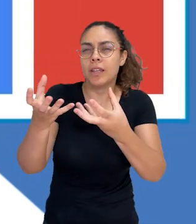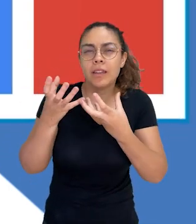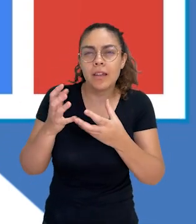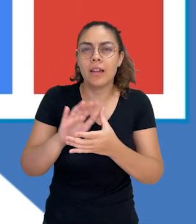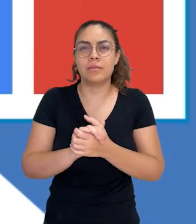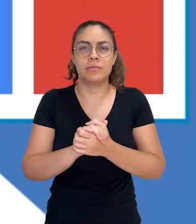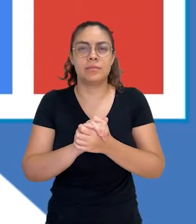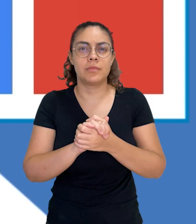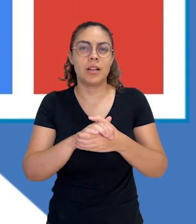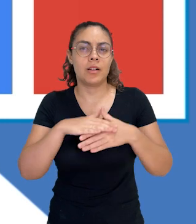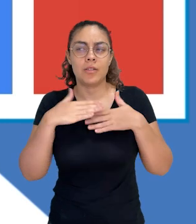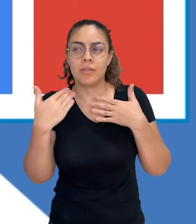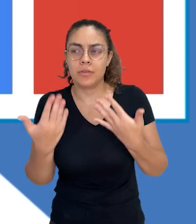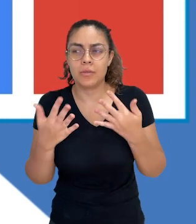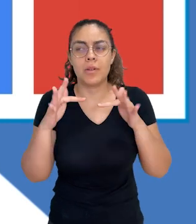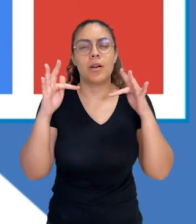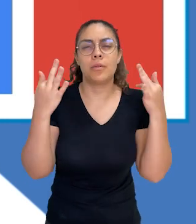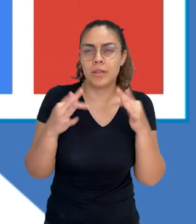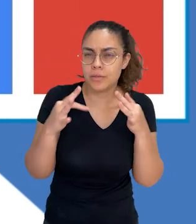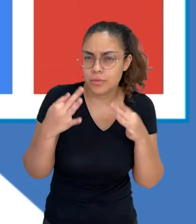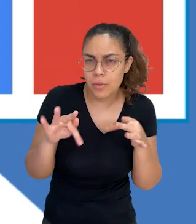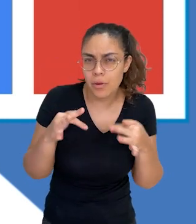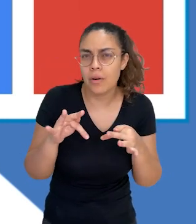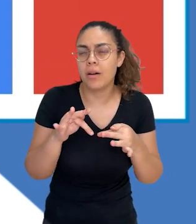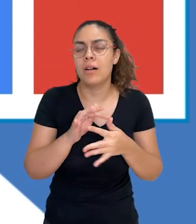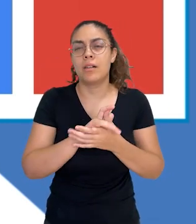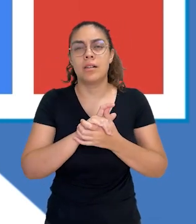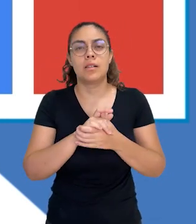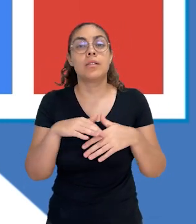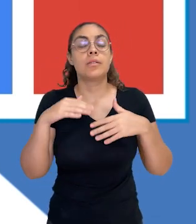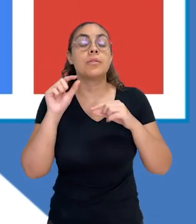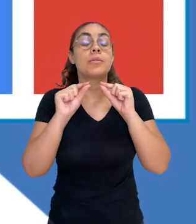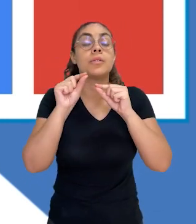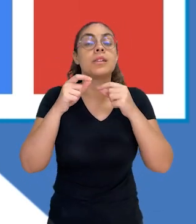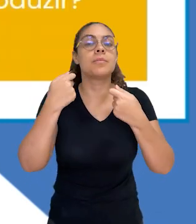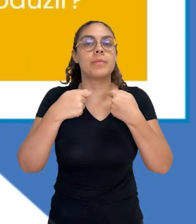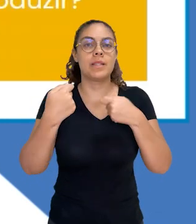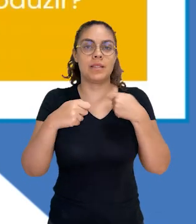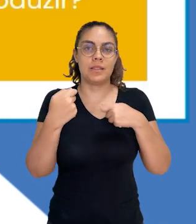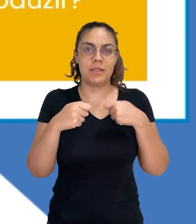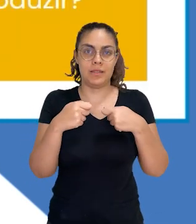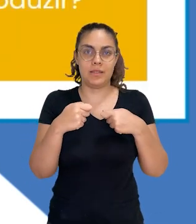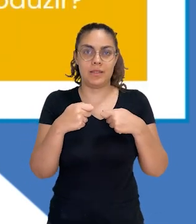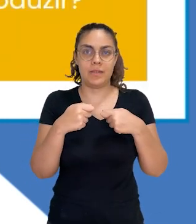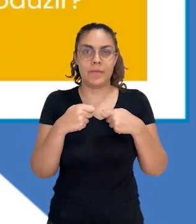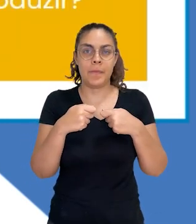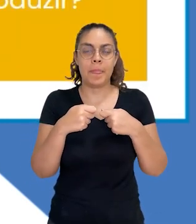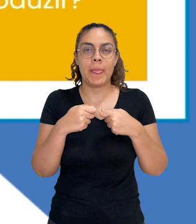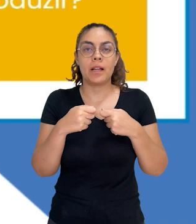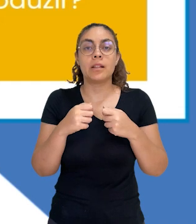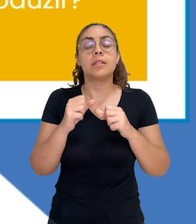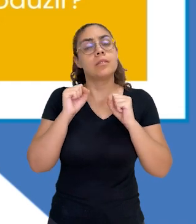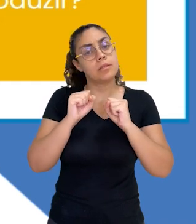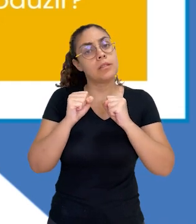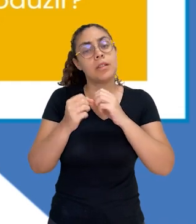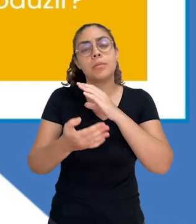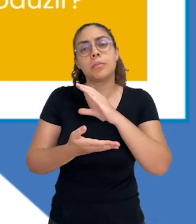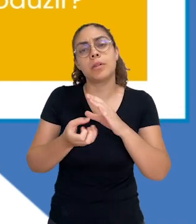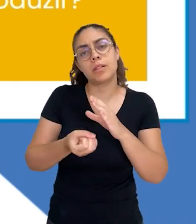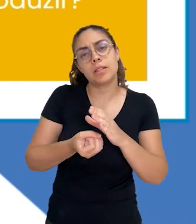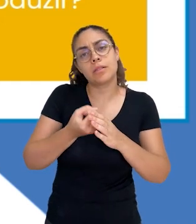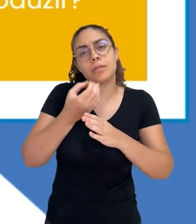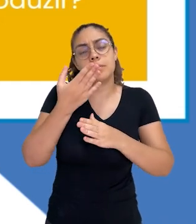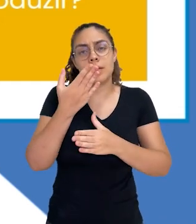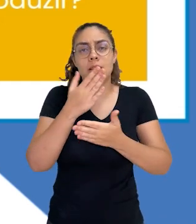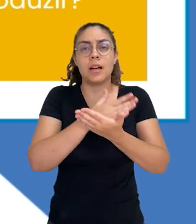quais são as dores que ele carrega junto a esse processo de encontro e quais as suas necessidades. Para que daí a gente possa criar uma